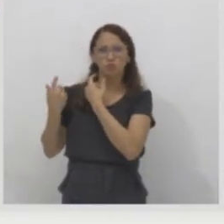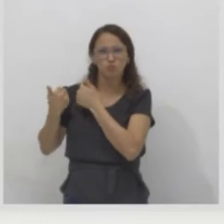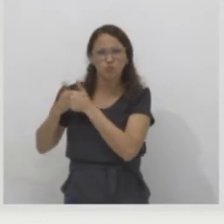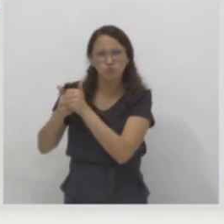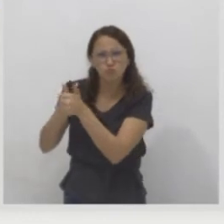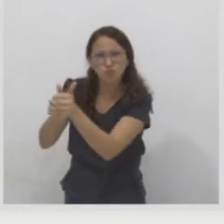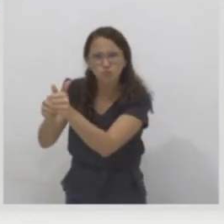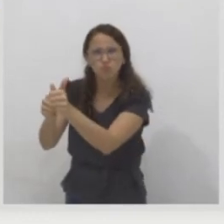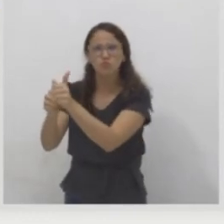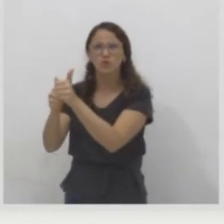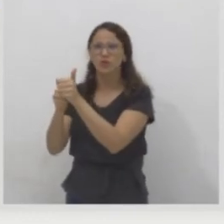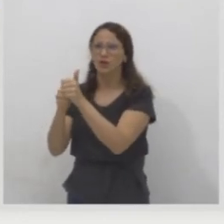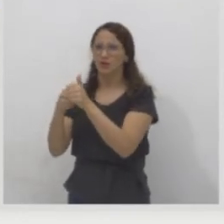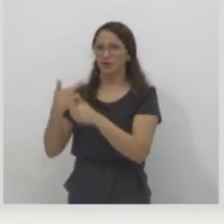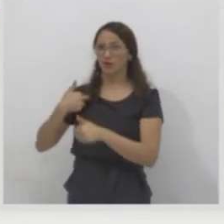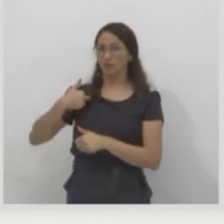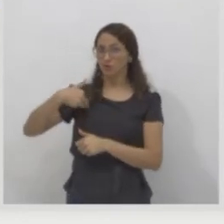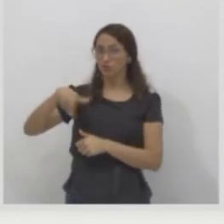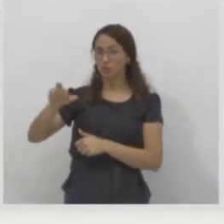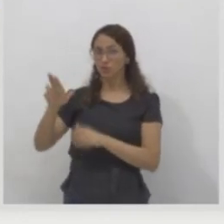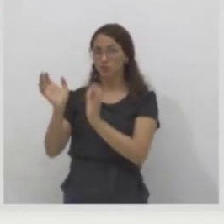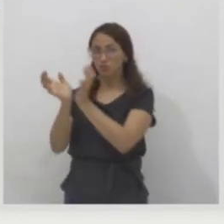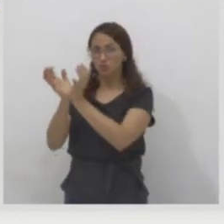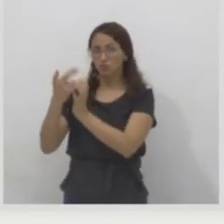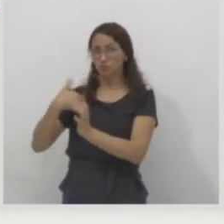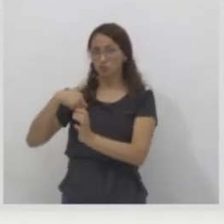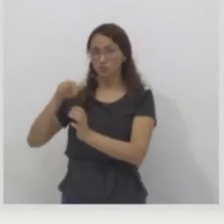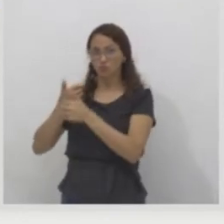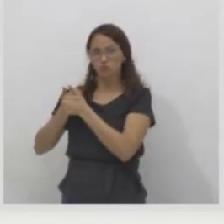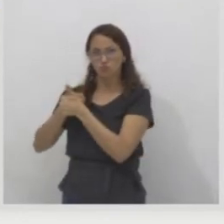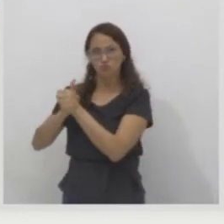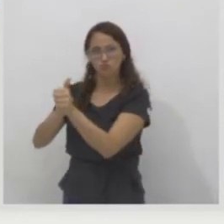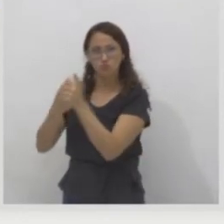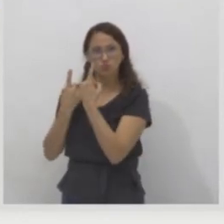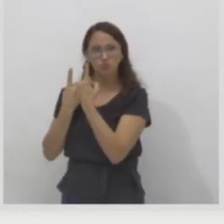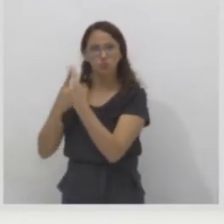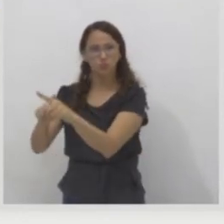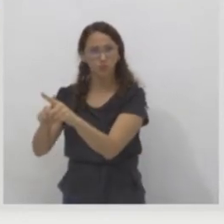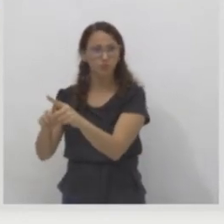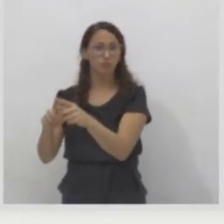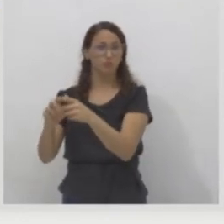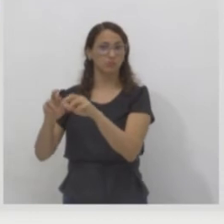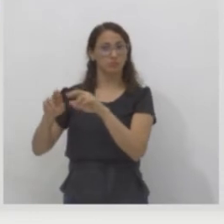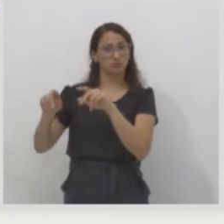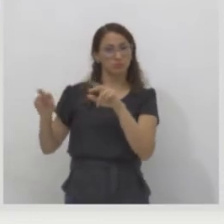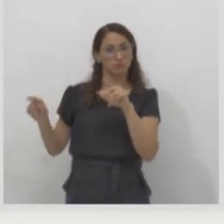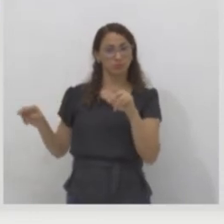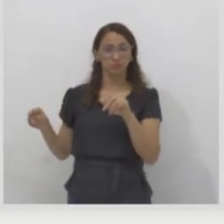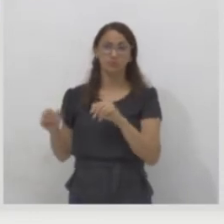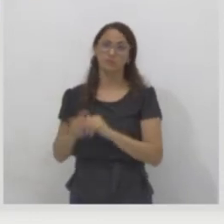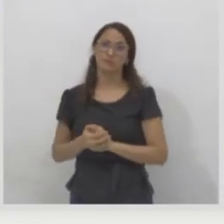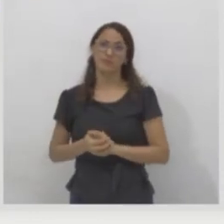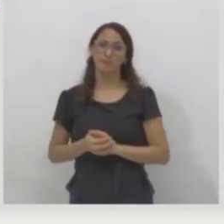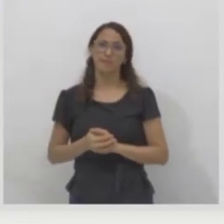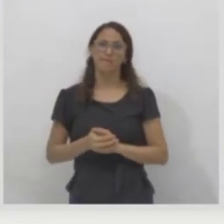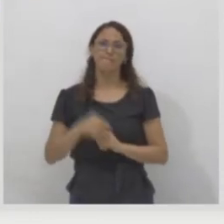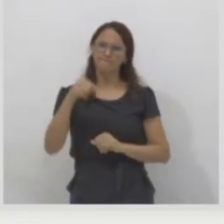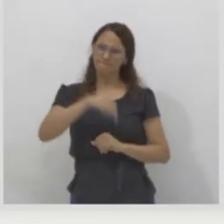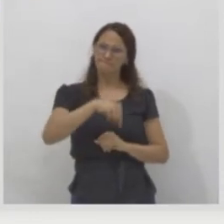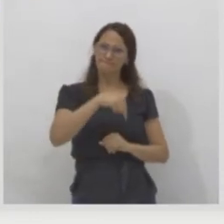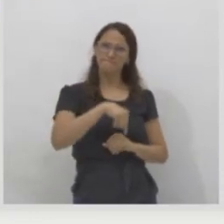Aluno, nós vivemos num país democrático. Significa dizer que você pode criticar os governos.